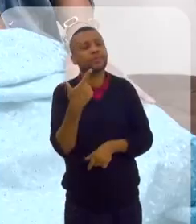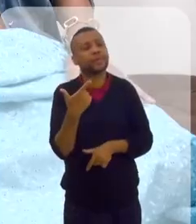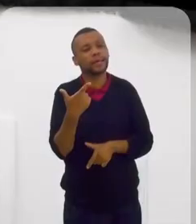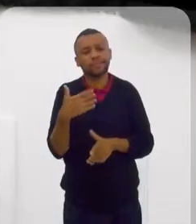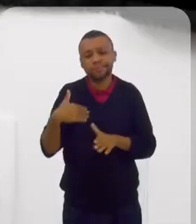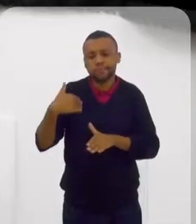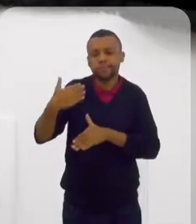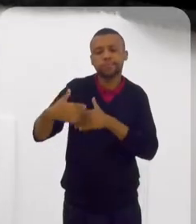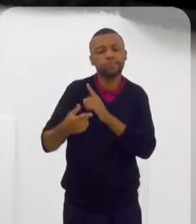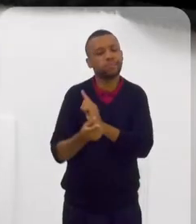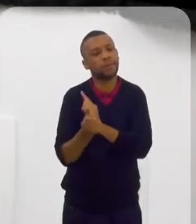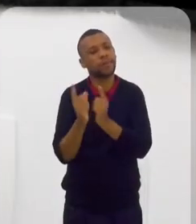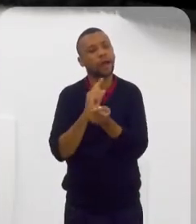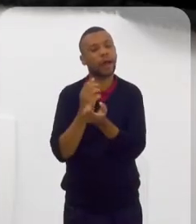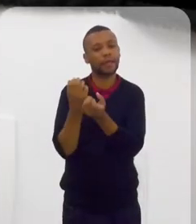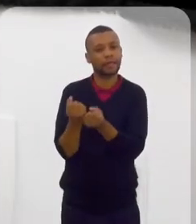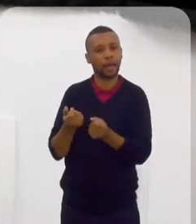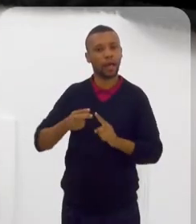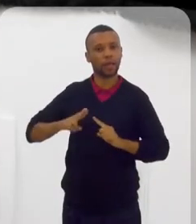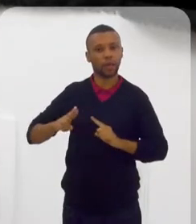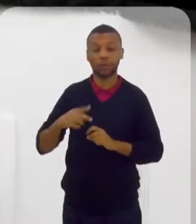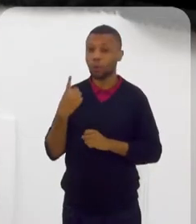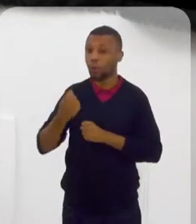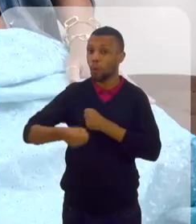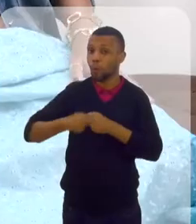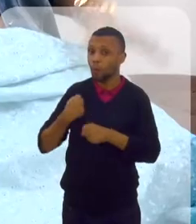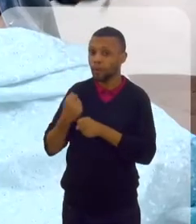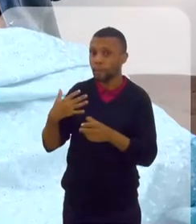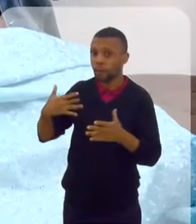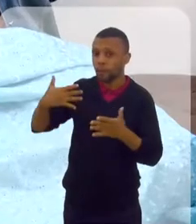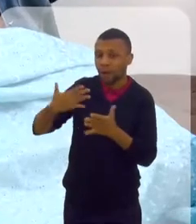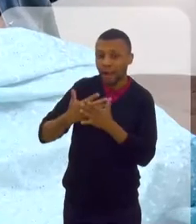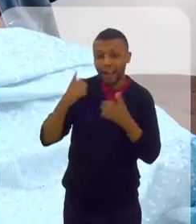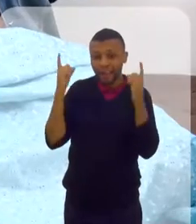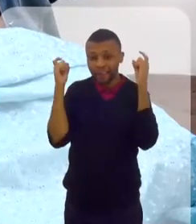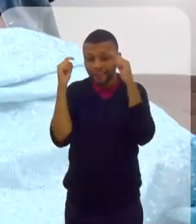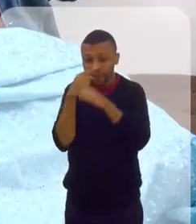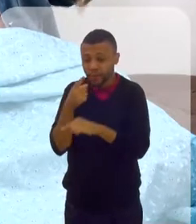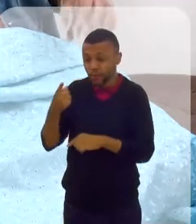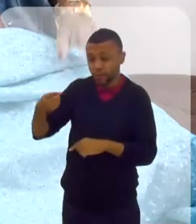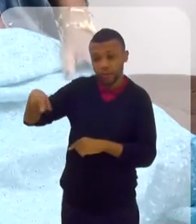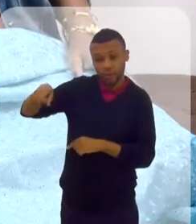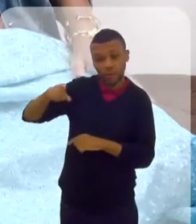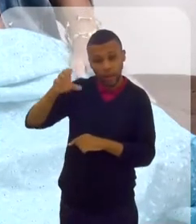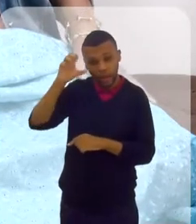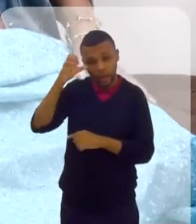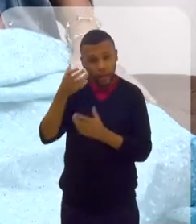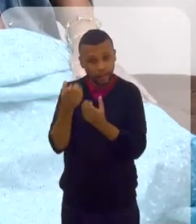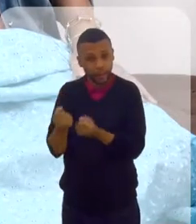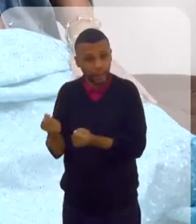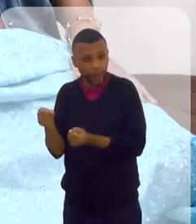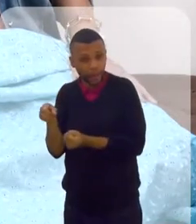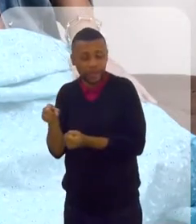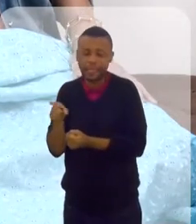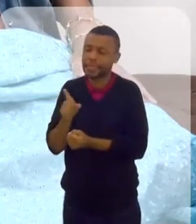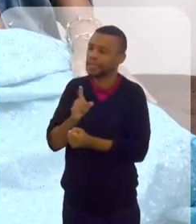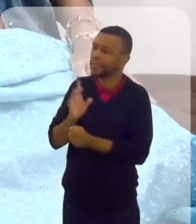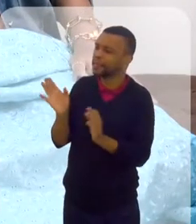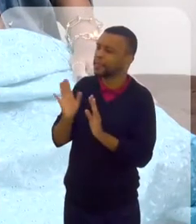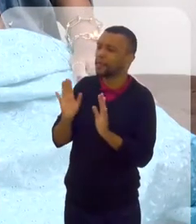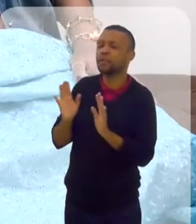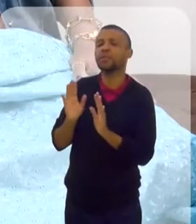levei, acho que, quase um ano. Porque é interessante... difícil eles te aceitarem? Não, não. A questão, na verdade,